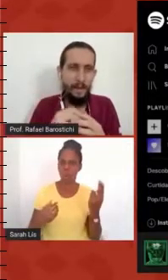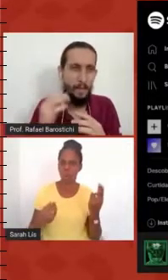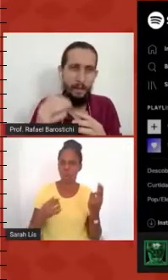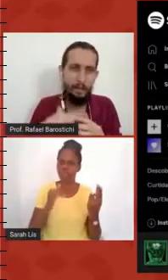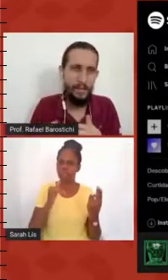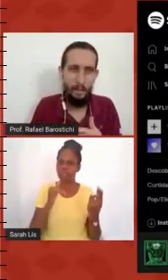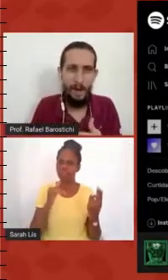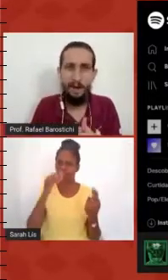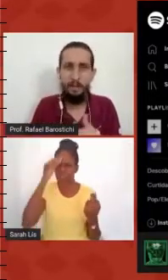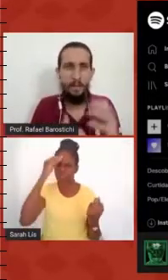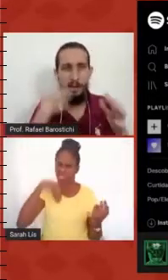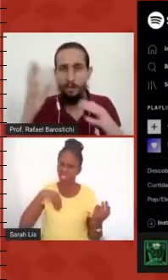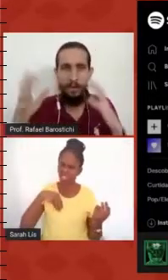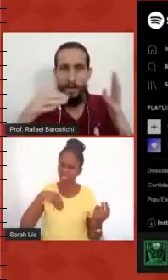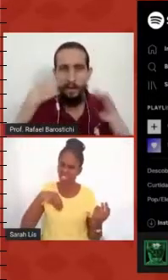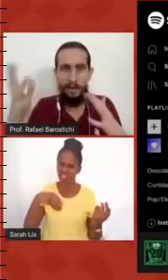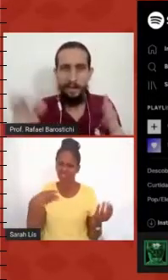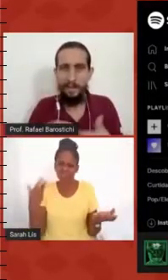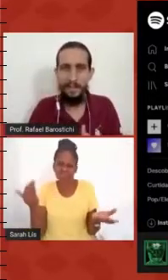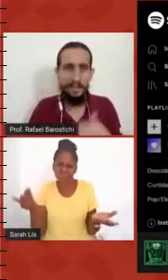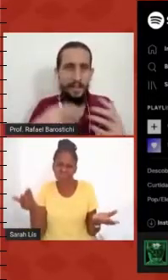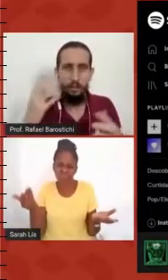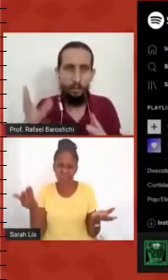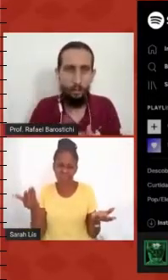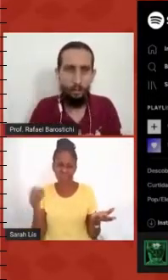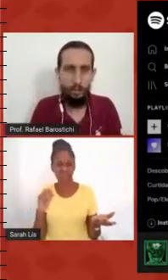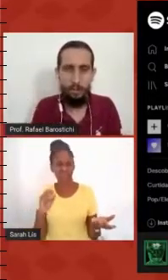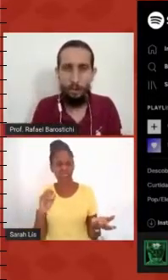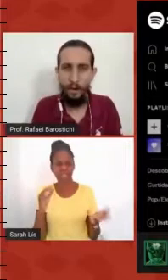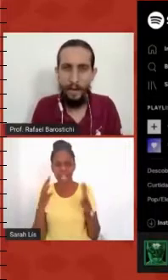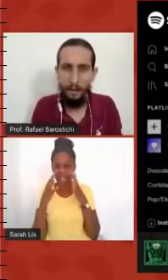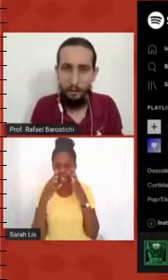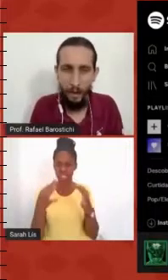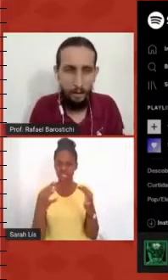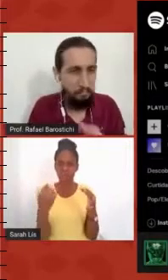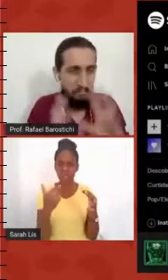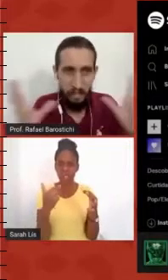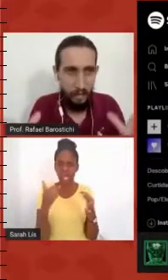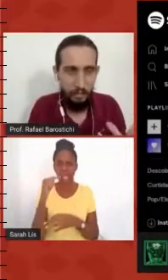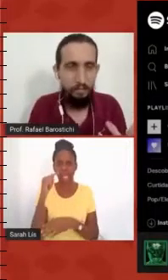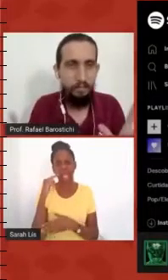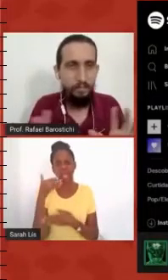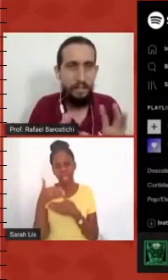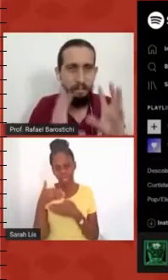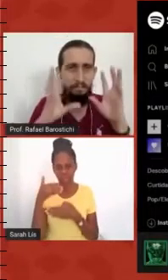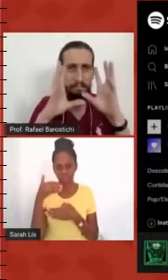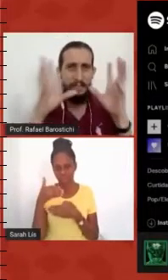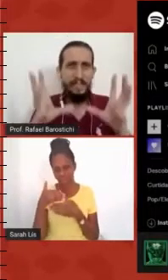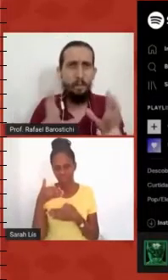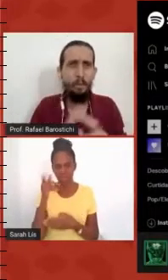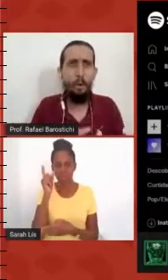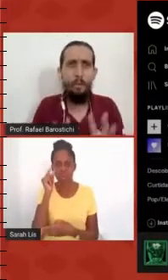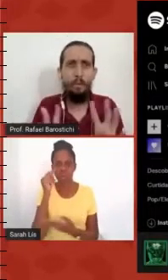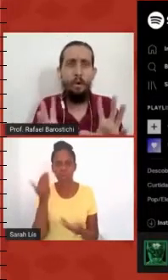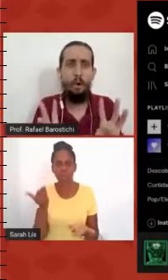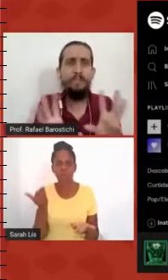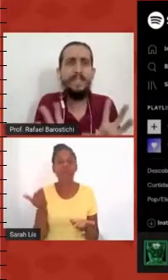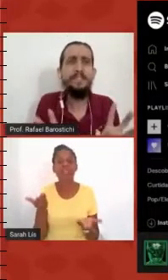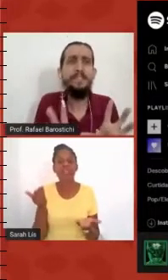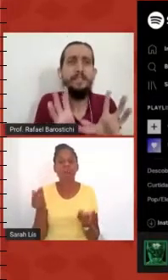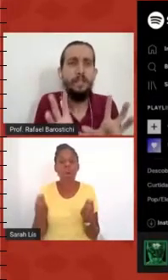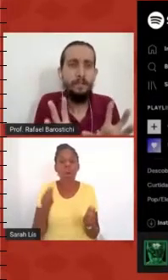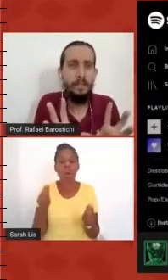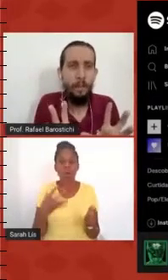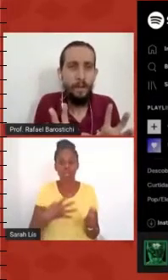preguiça, né, meio desanimado, meio desatento, um pouco sonolento, né, não sei, tenta pensar um pouco como